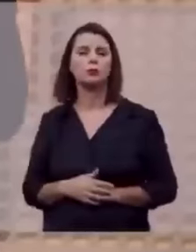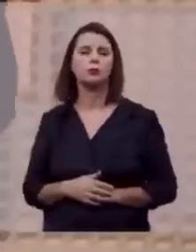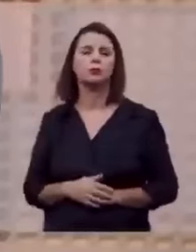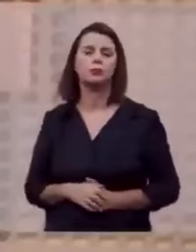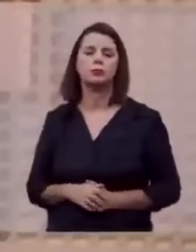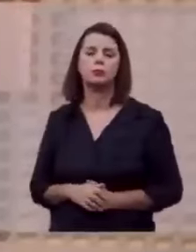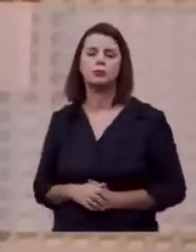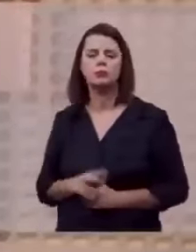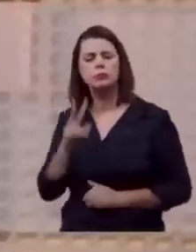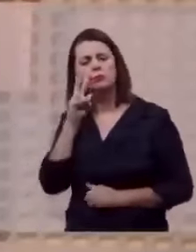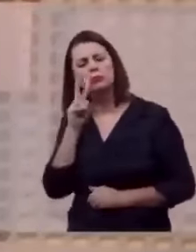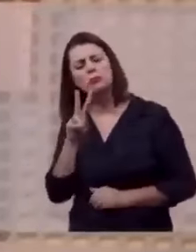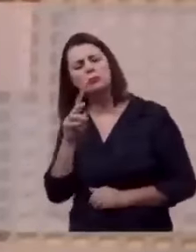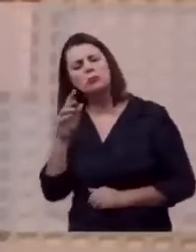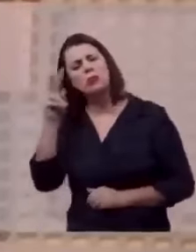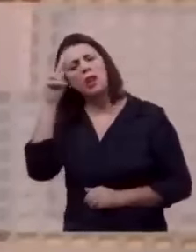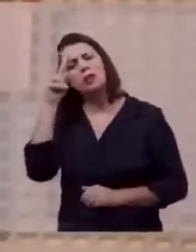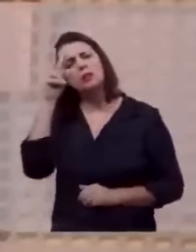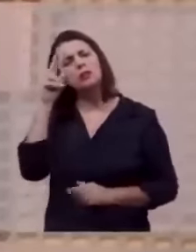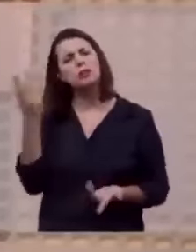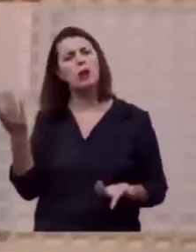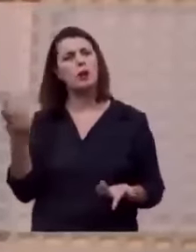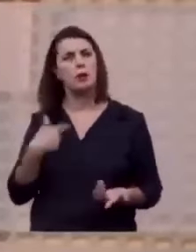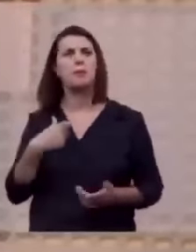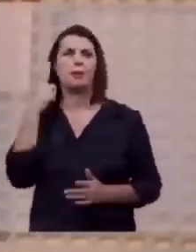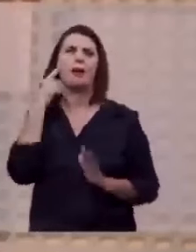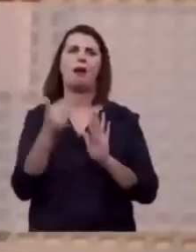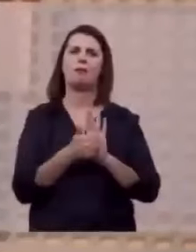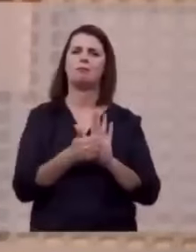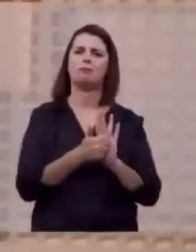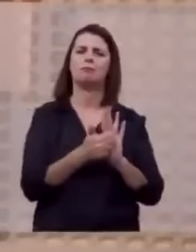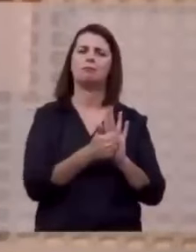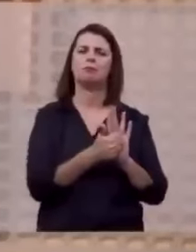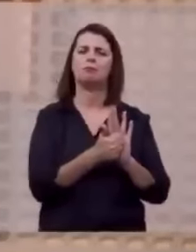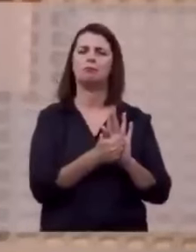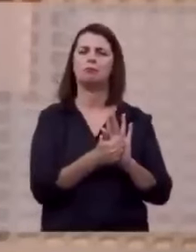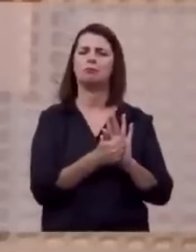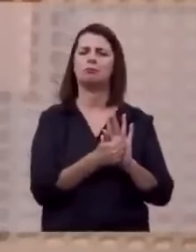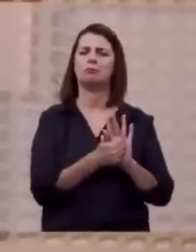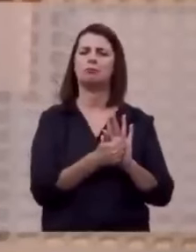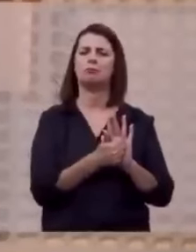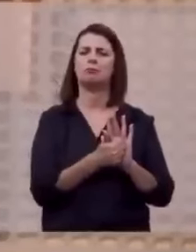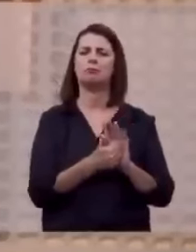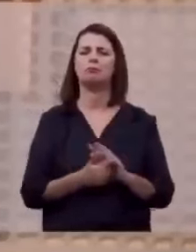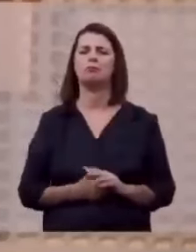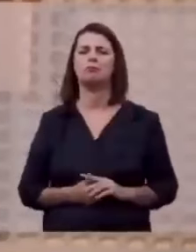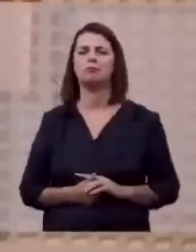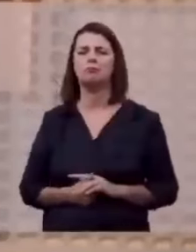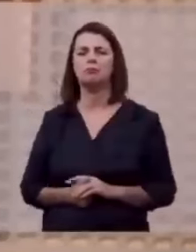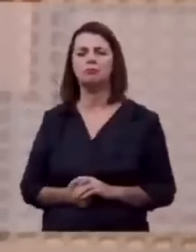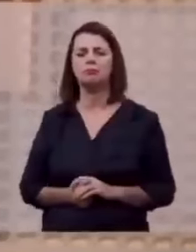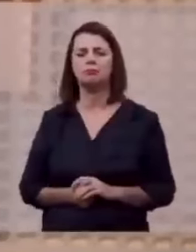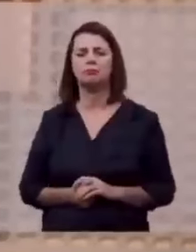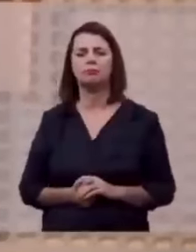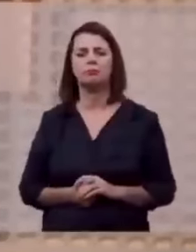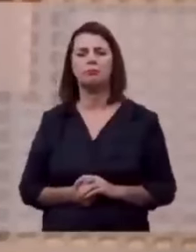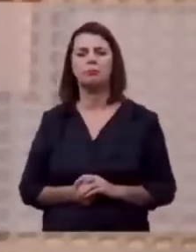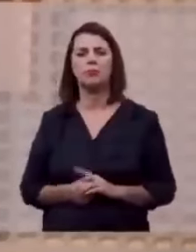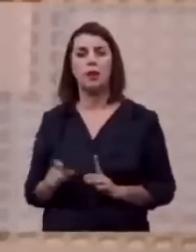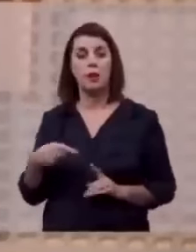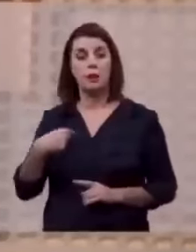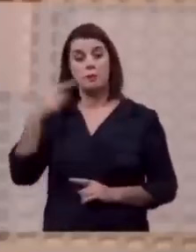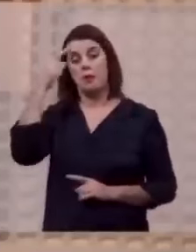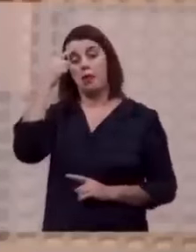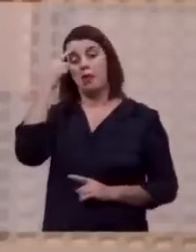Outros olham para a história com um certo otimismo e acham que